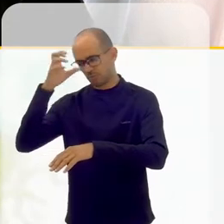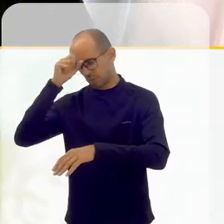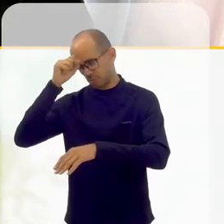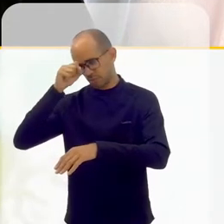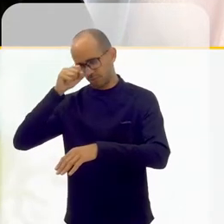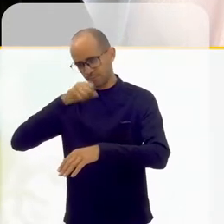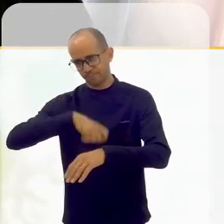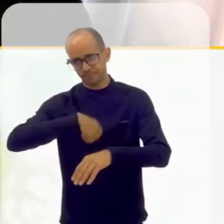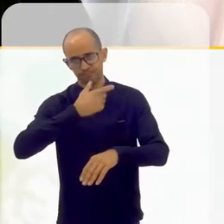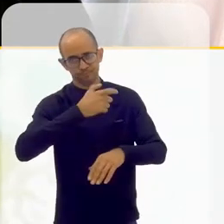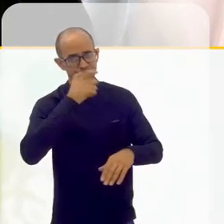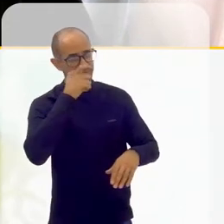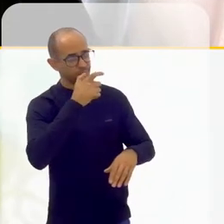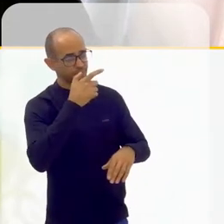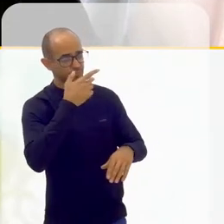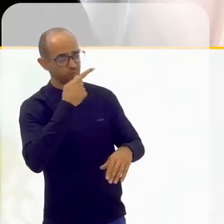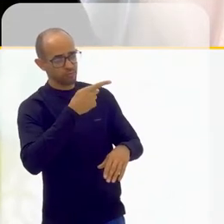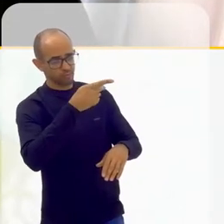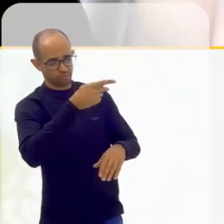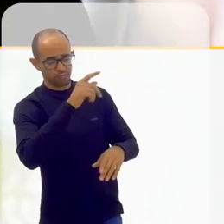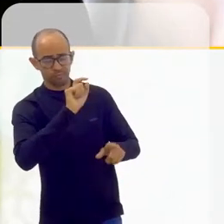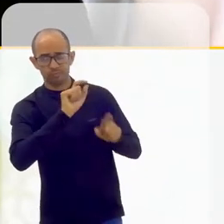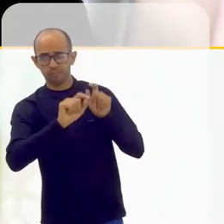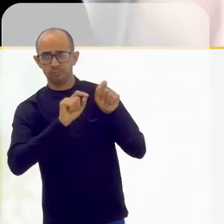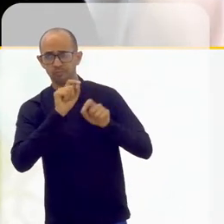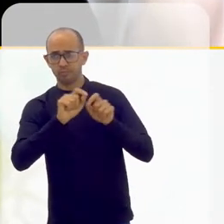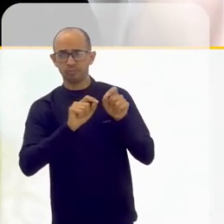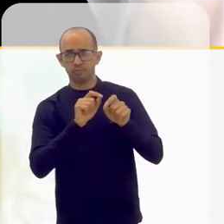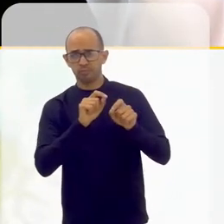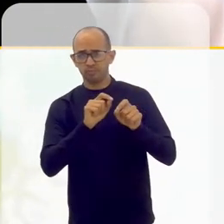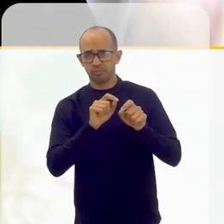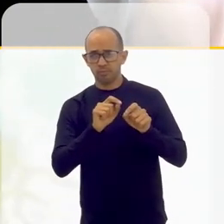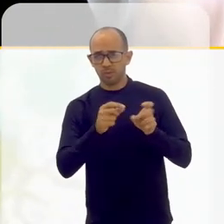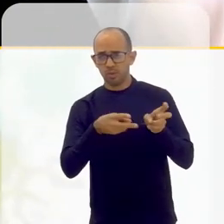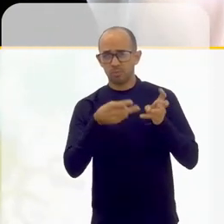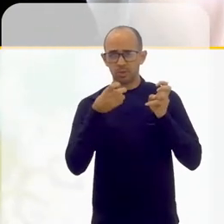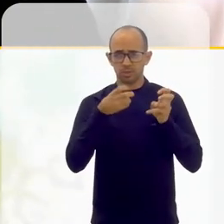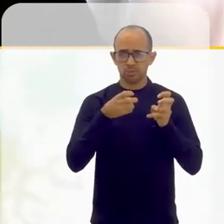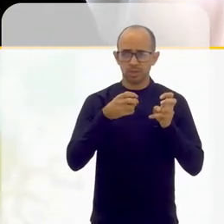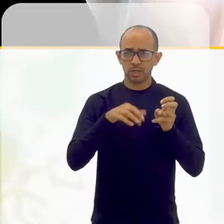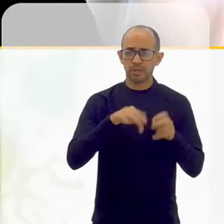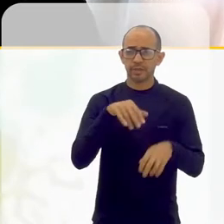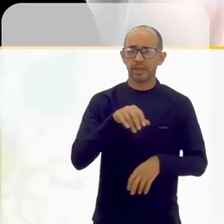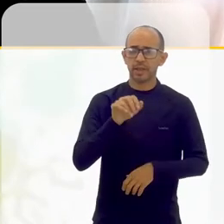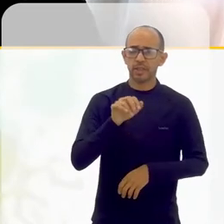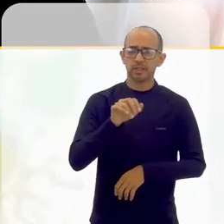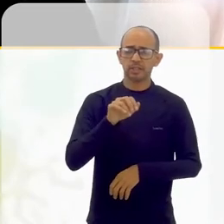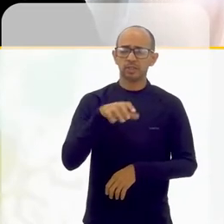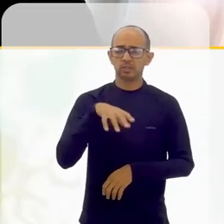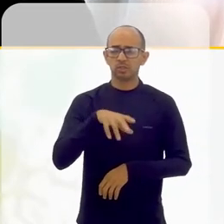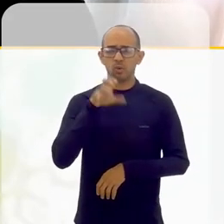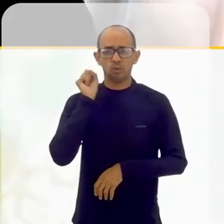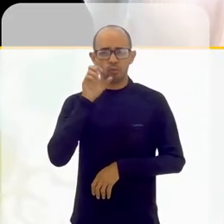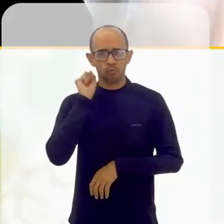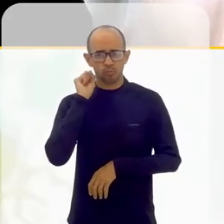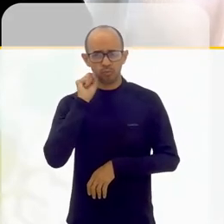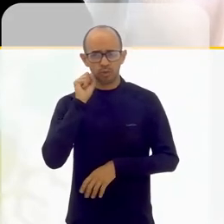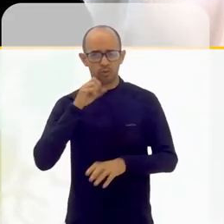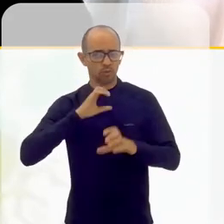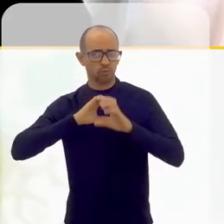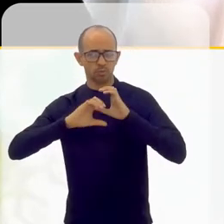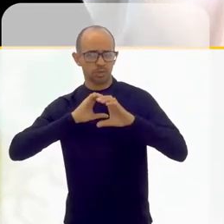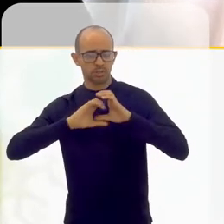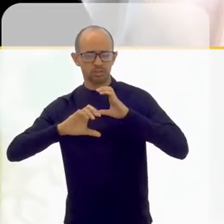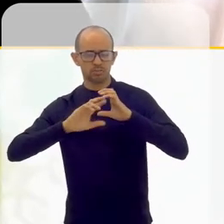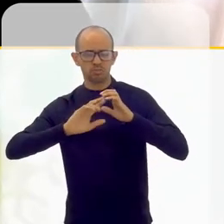Então, o que eu achei superinteressante você falar é saber quem escuta. Ou seja, a comunicação